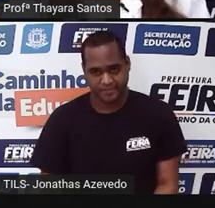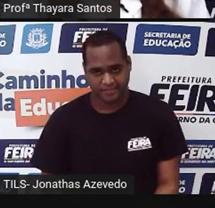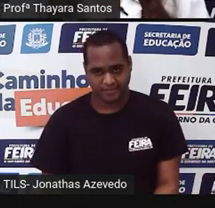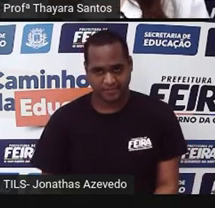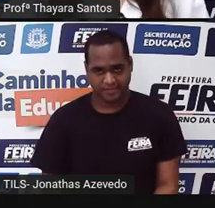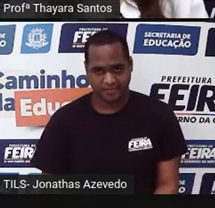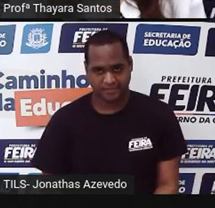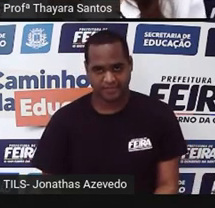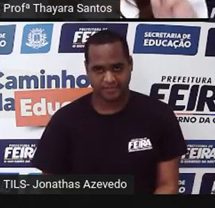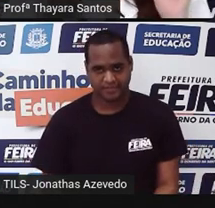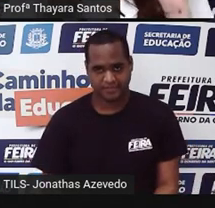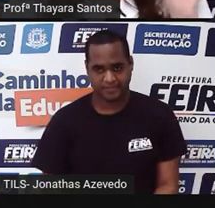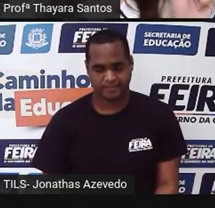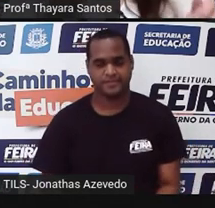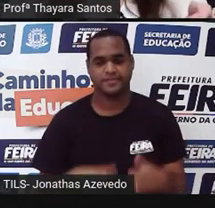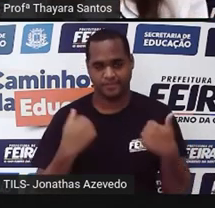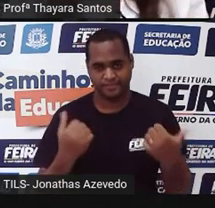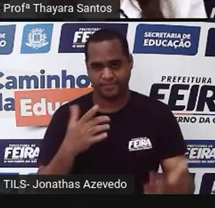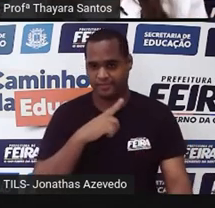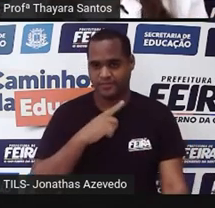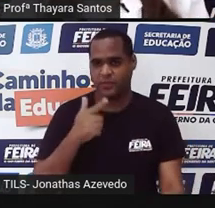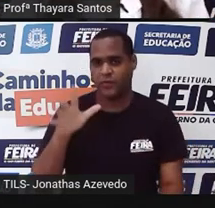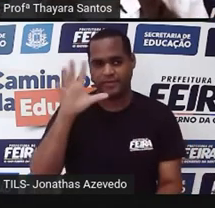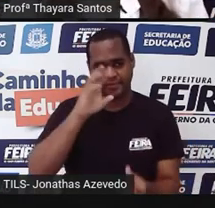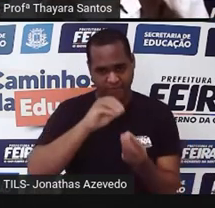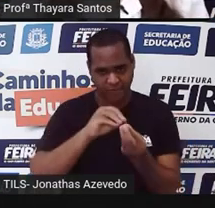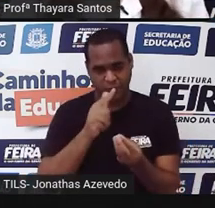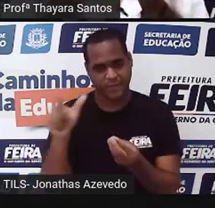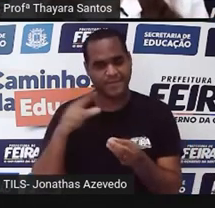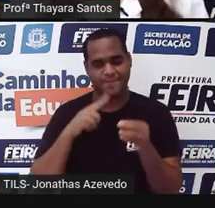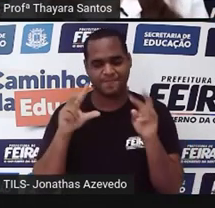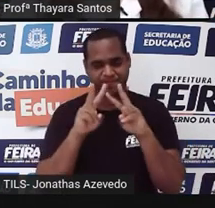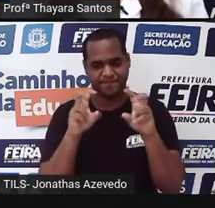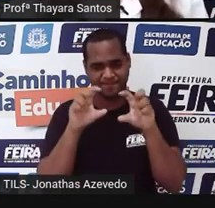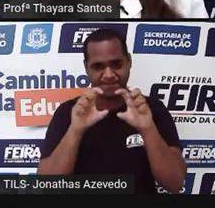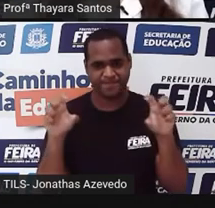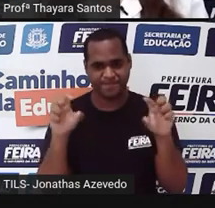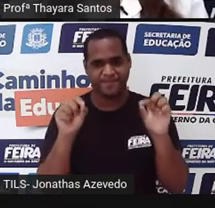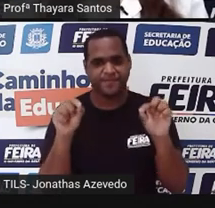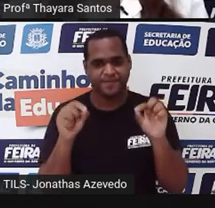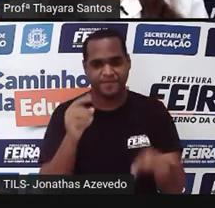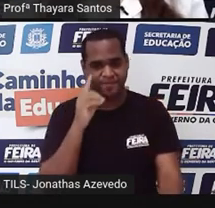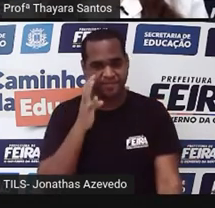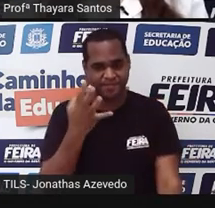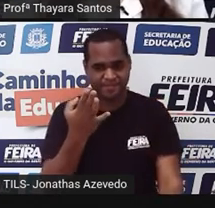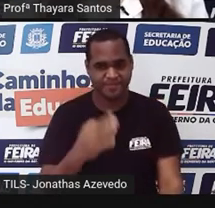E agora a gente vai ver mais um resumo sobre esse assunto. Presta atenção aí do outro lado.